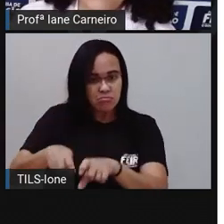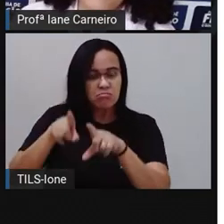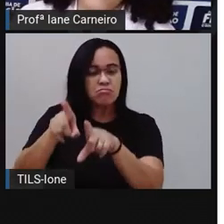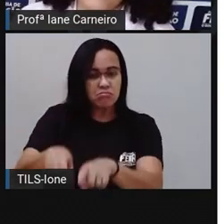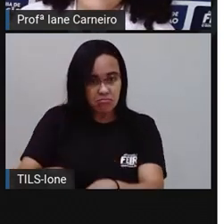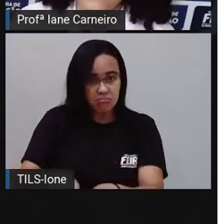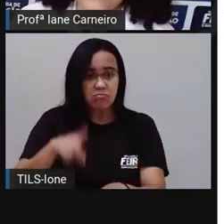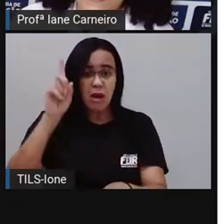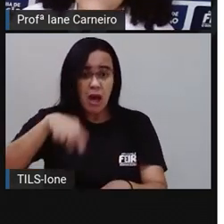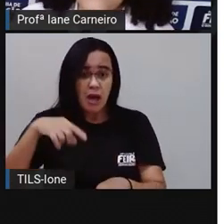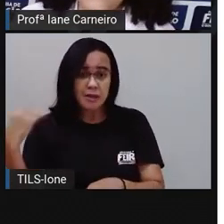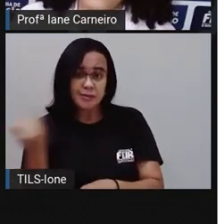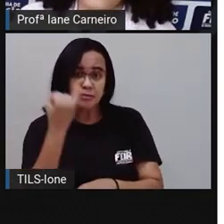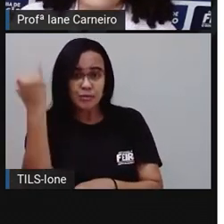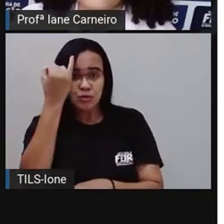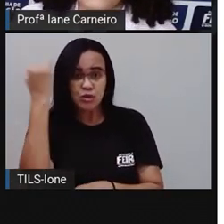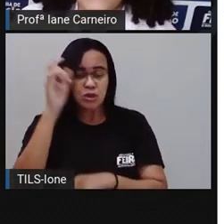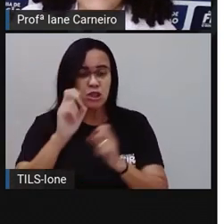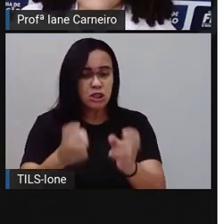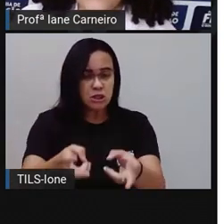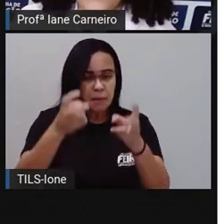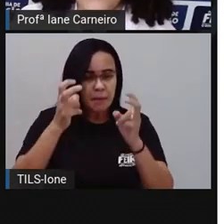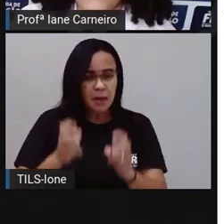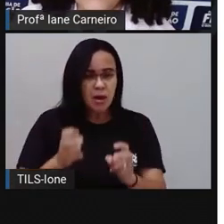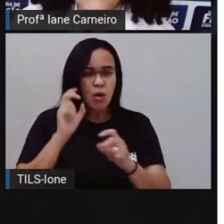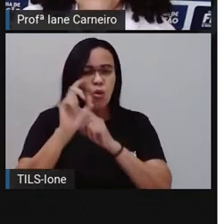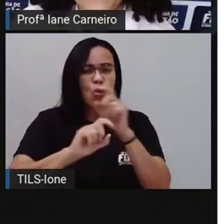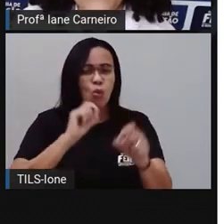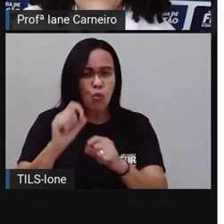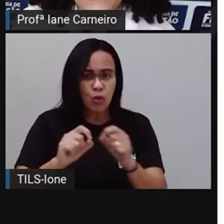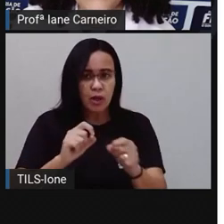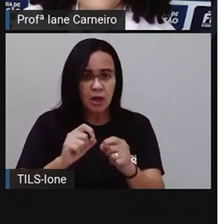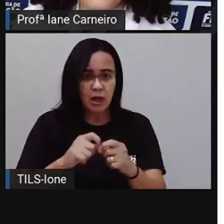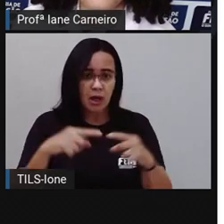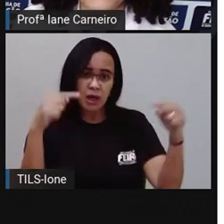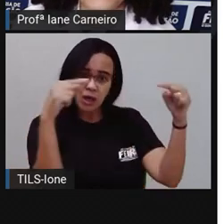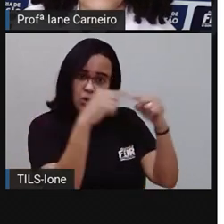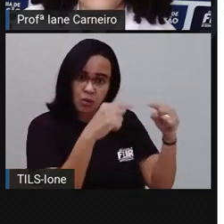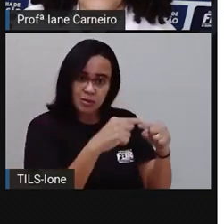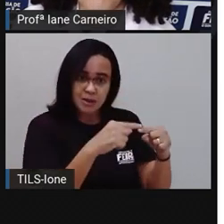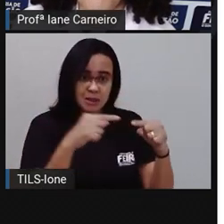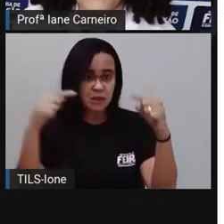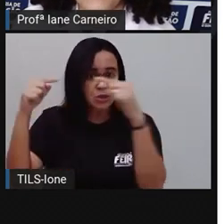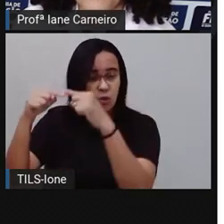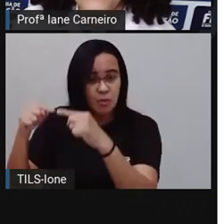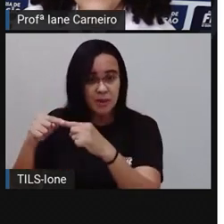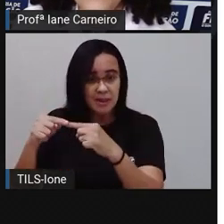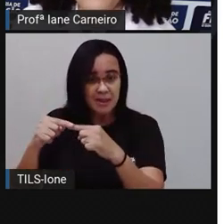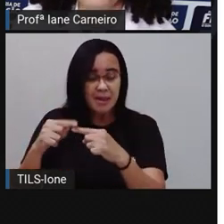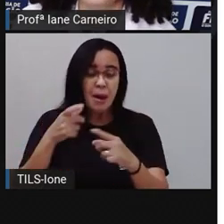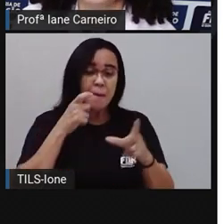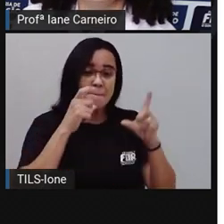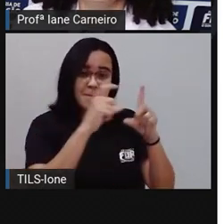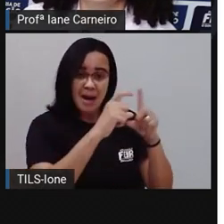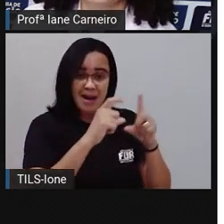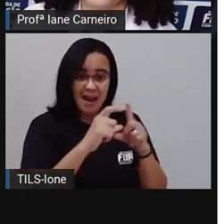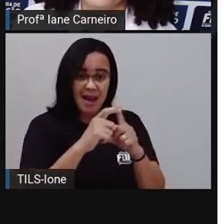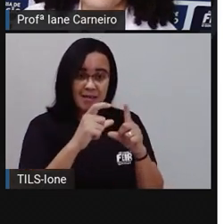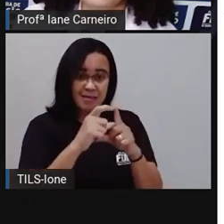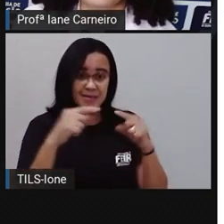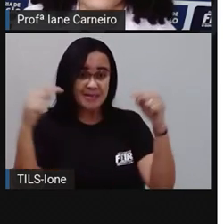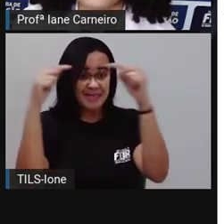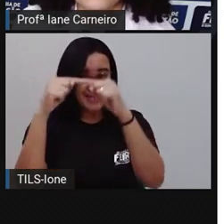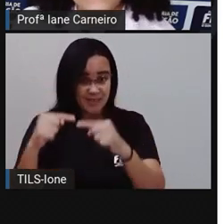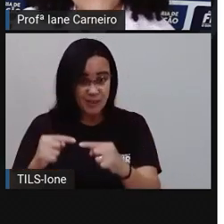a gente observa nos cordéis, são que eles, ó, rimam, né? Então, a gente vê aqui, ó, novembro rimando